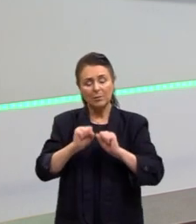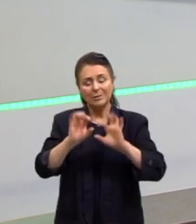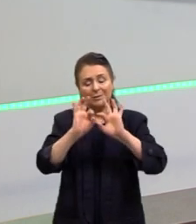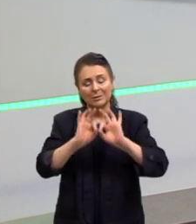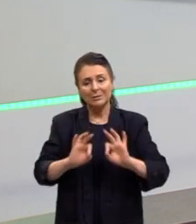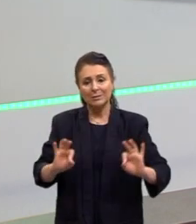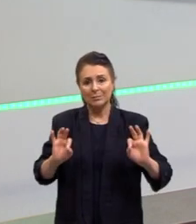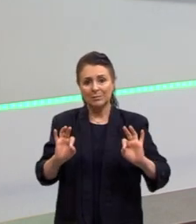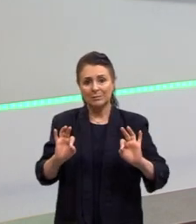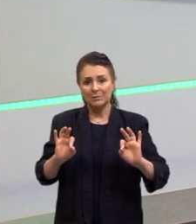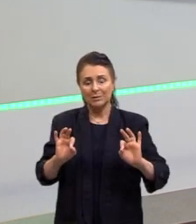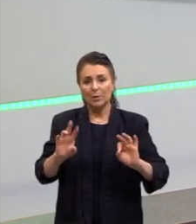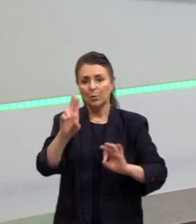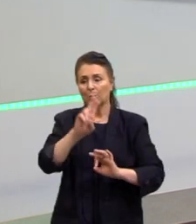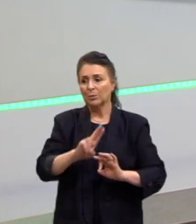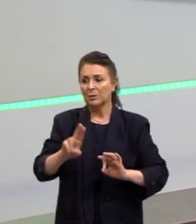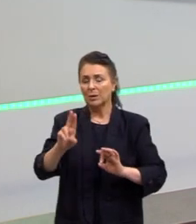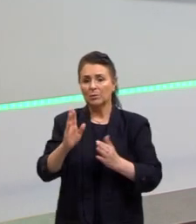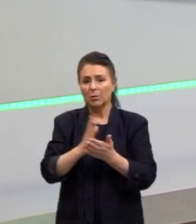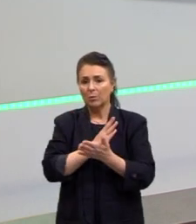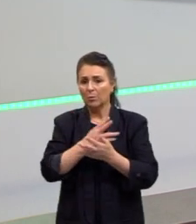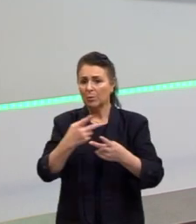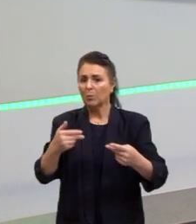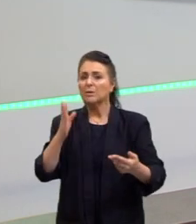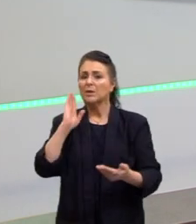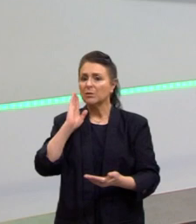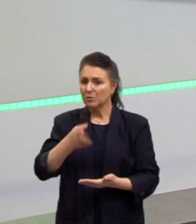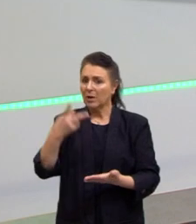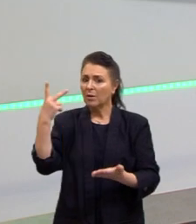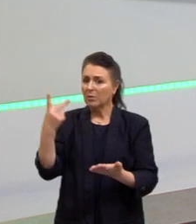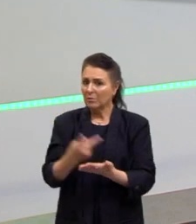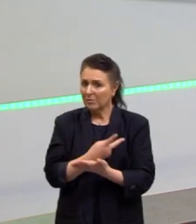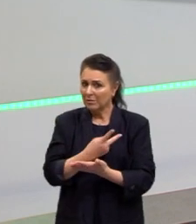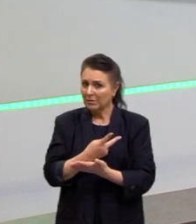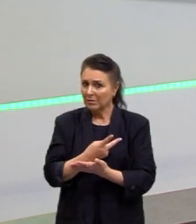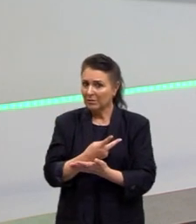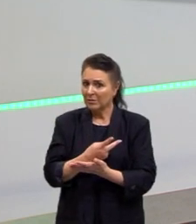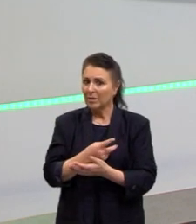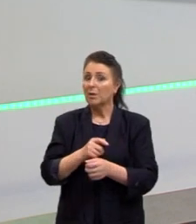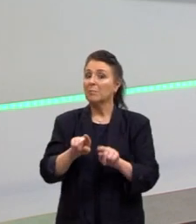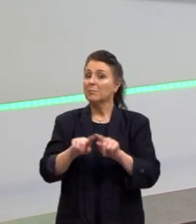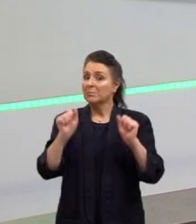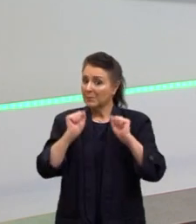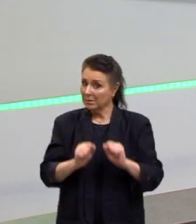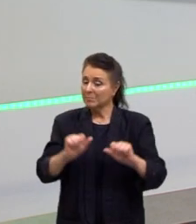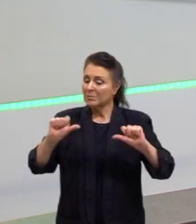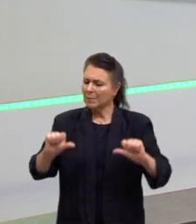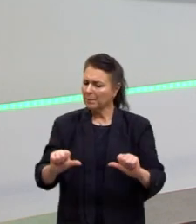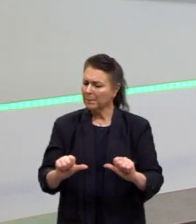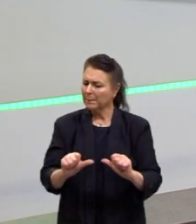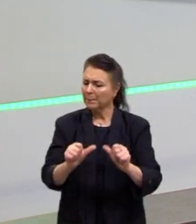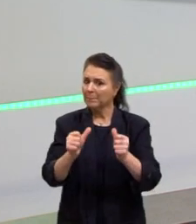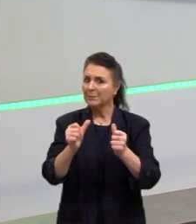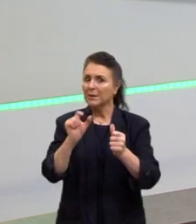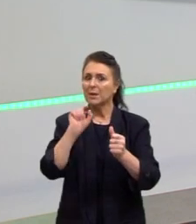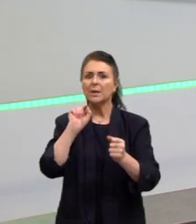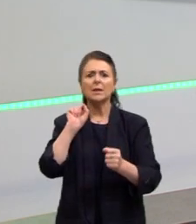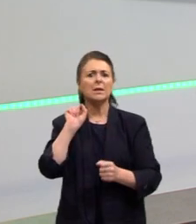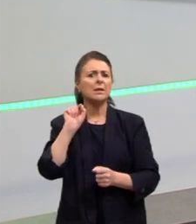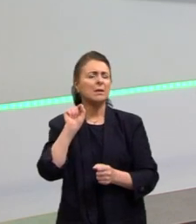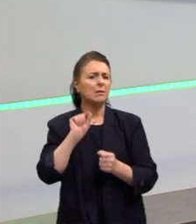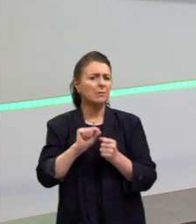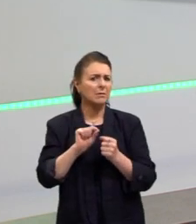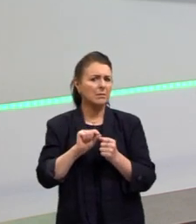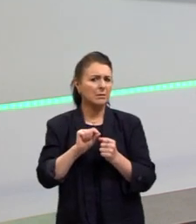A partir de algo que já acontece. E que pode ser aprimorado. E aí, quem vai executar? Vai ter que ter uma